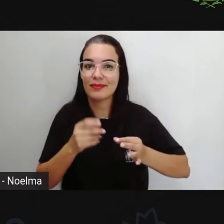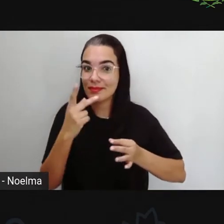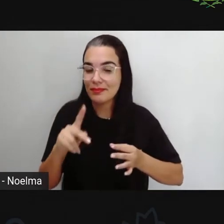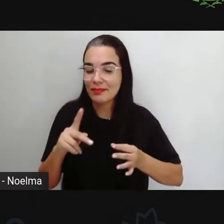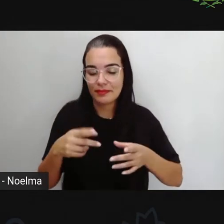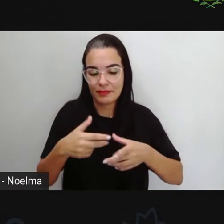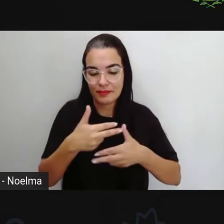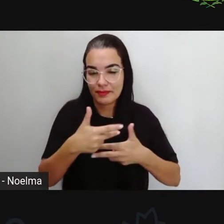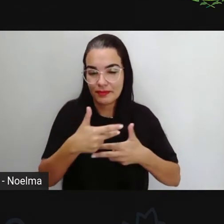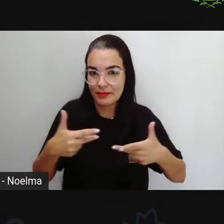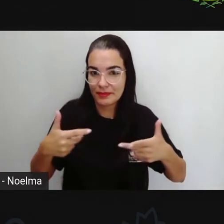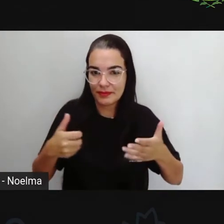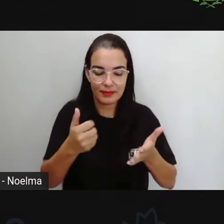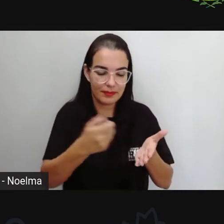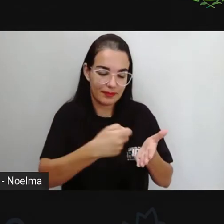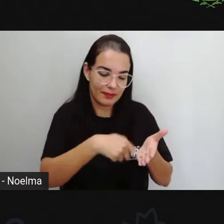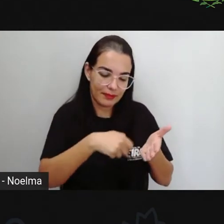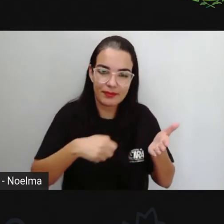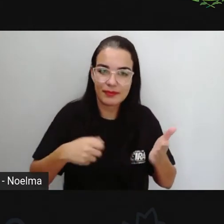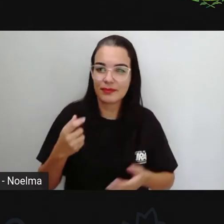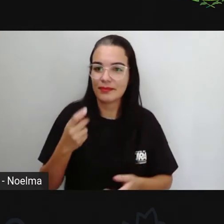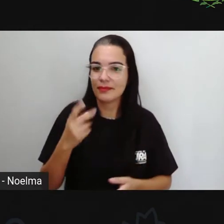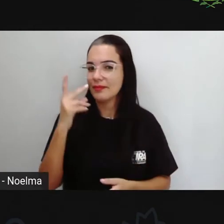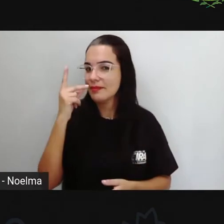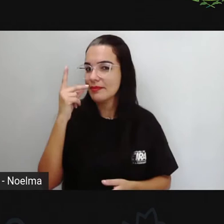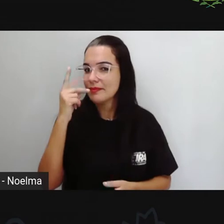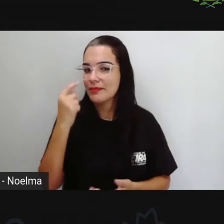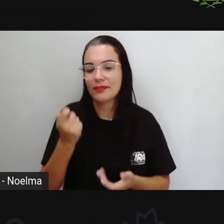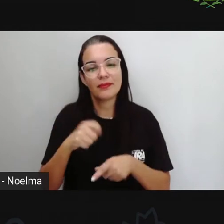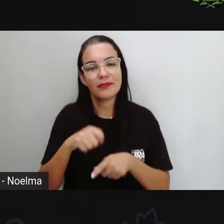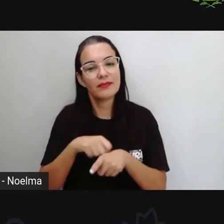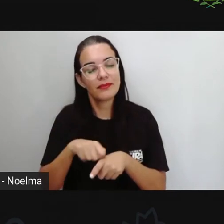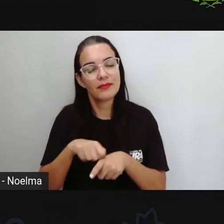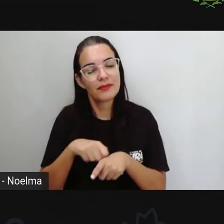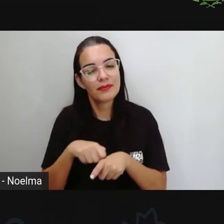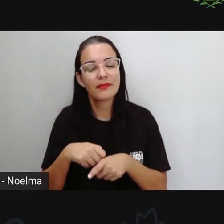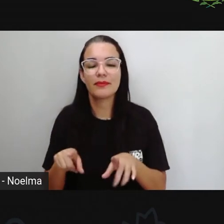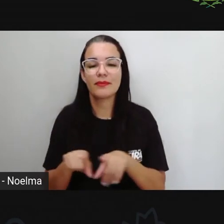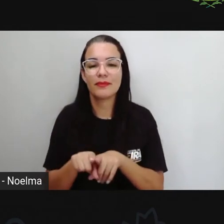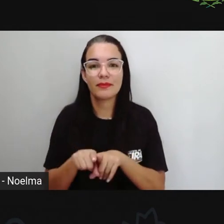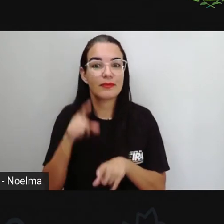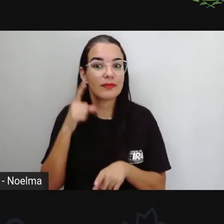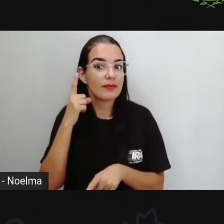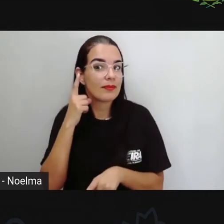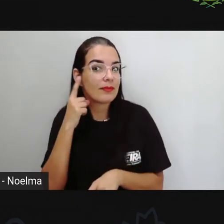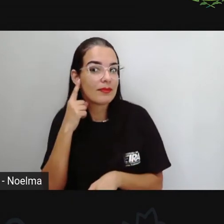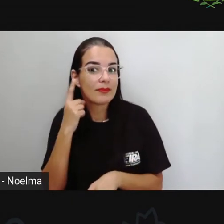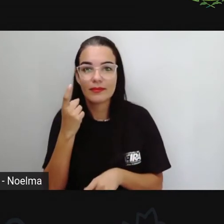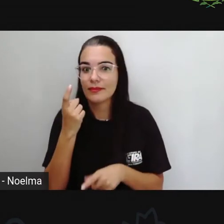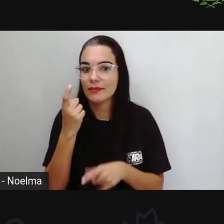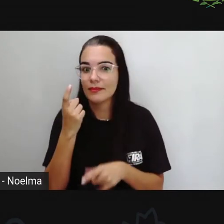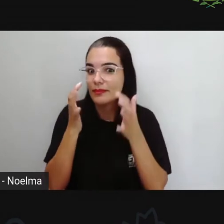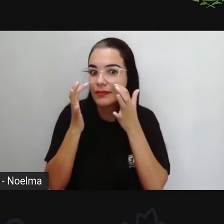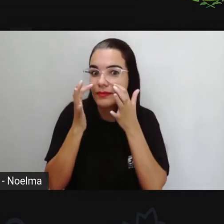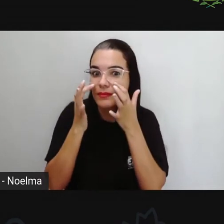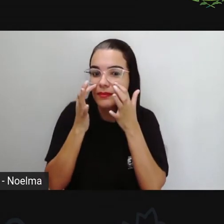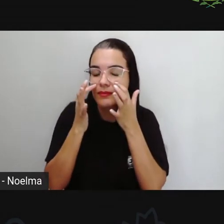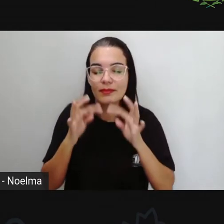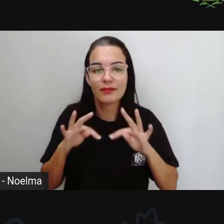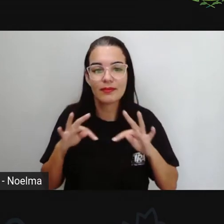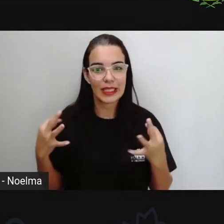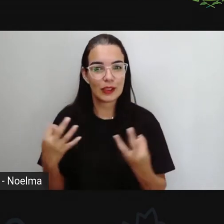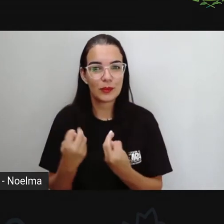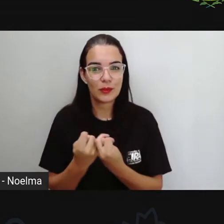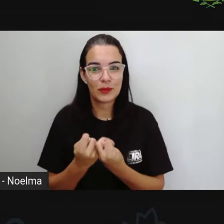mão, vai correndo aí pegar o caderno, o lápis e também fica aí com os ouvidos, os olhos atentos a todas as